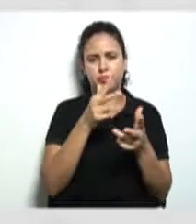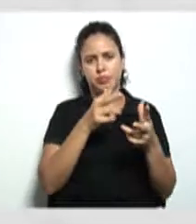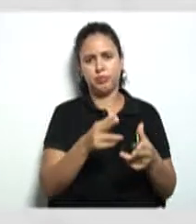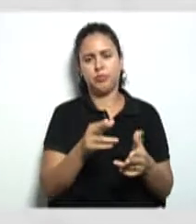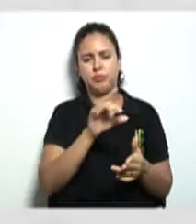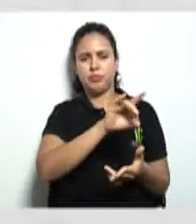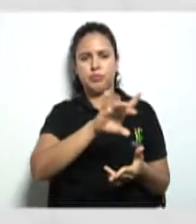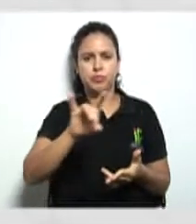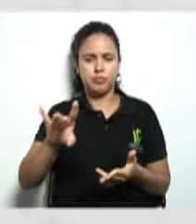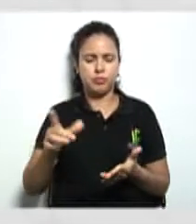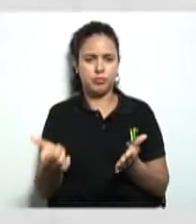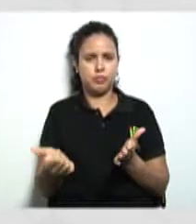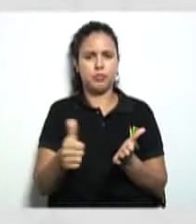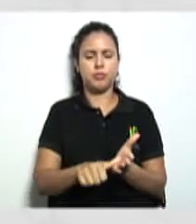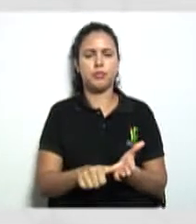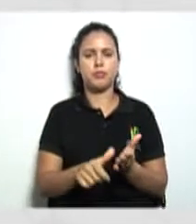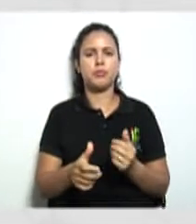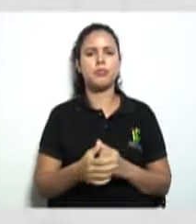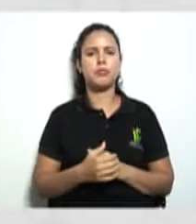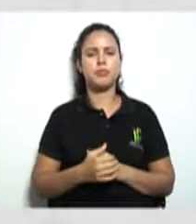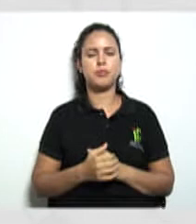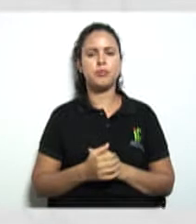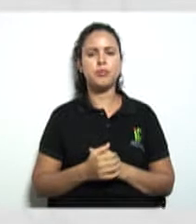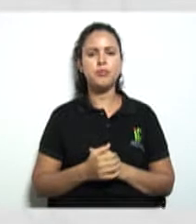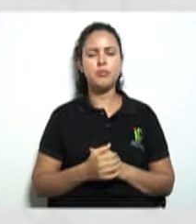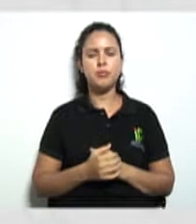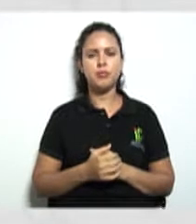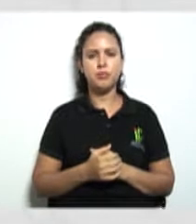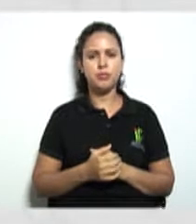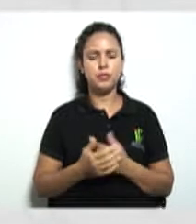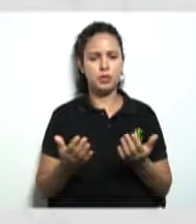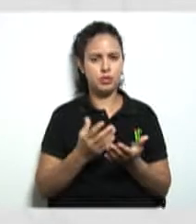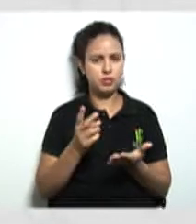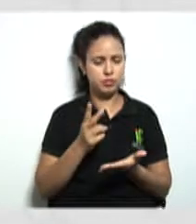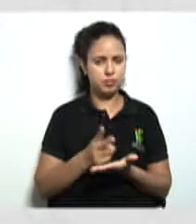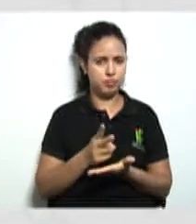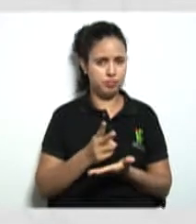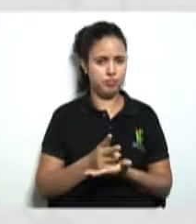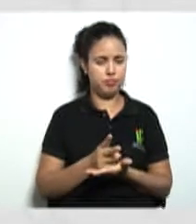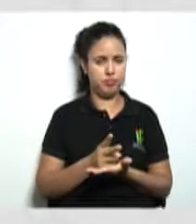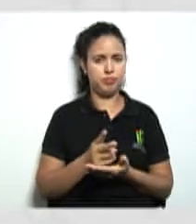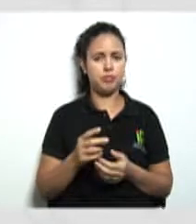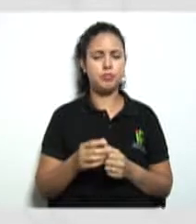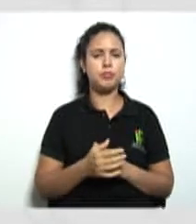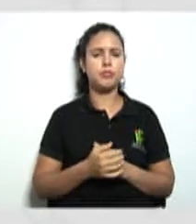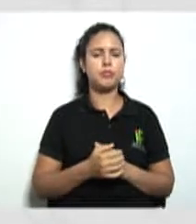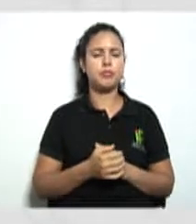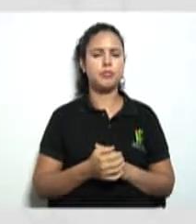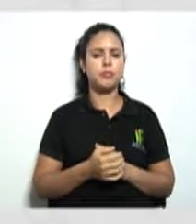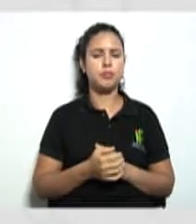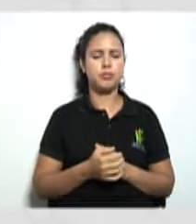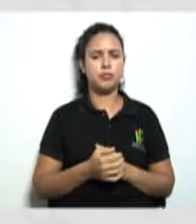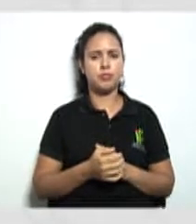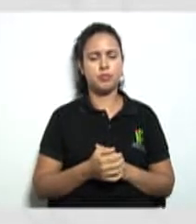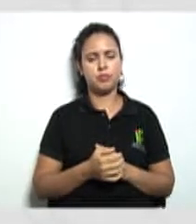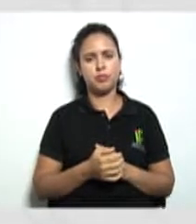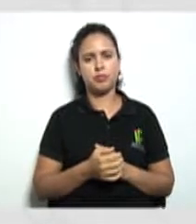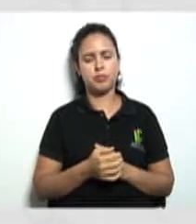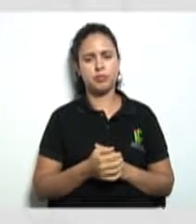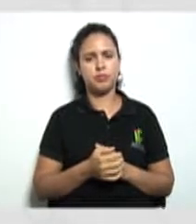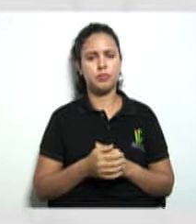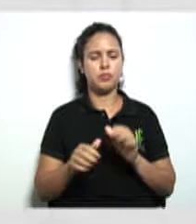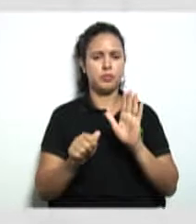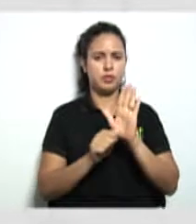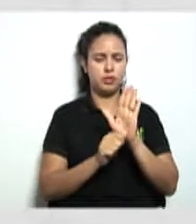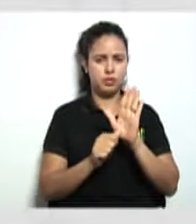cooperado então vamos lá e aí nós vamos continuar ainda aqui e aqui no inciso 3 do